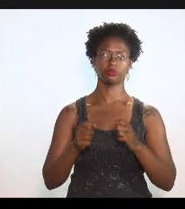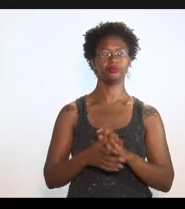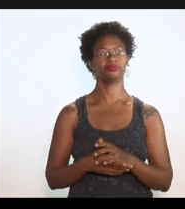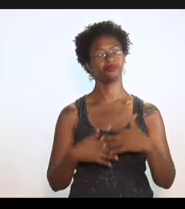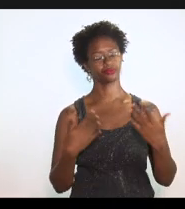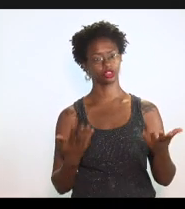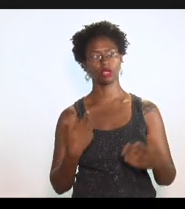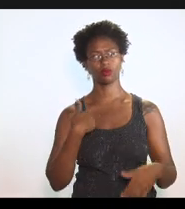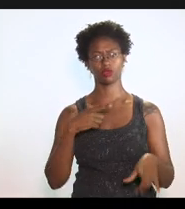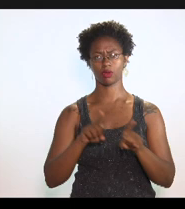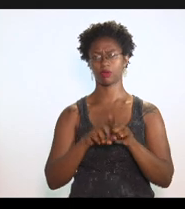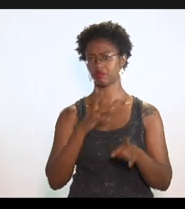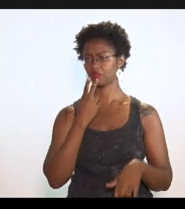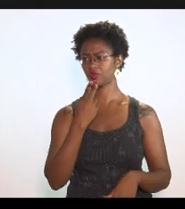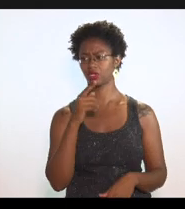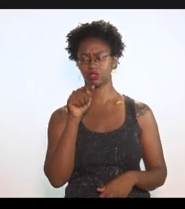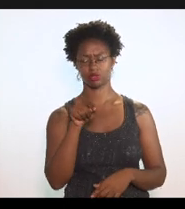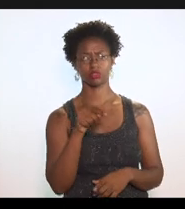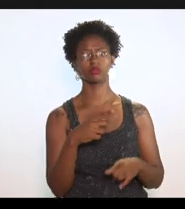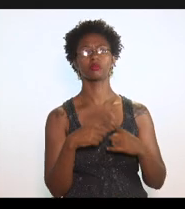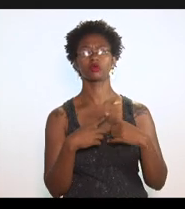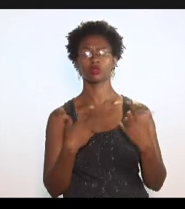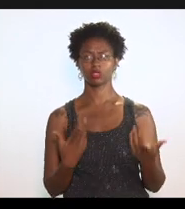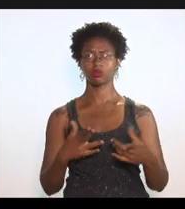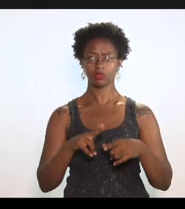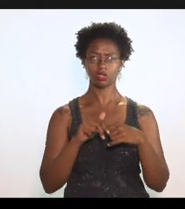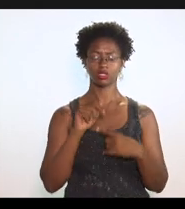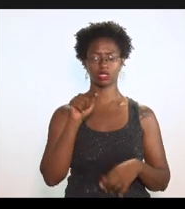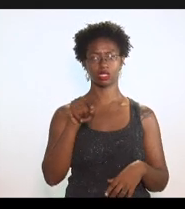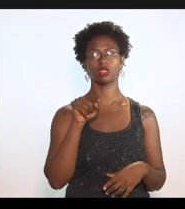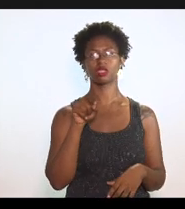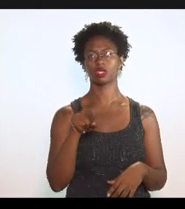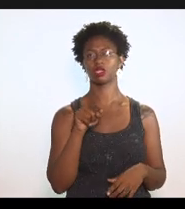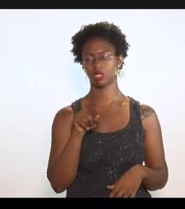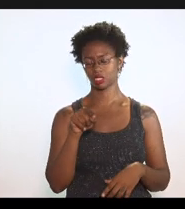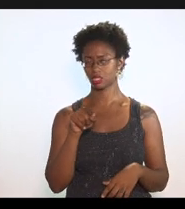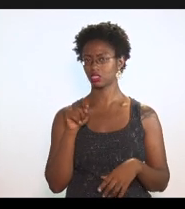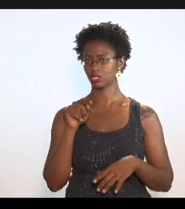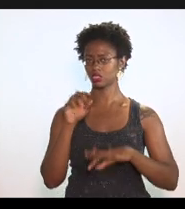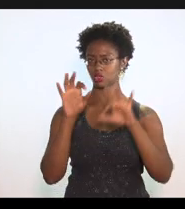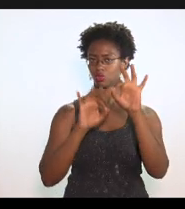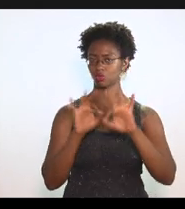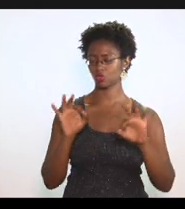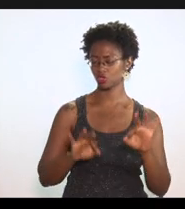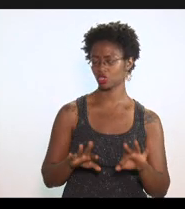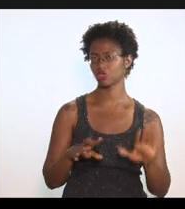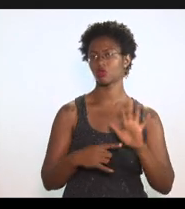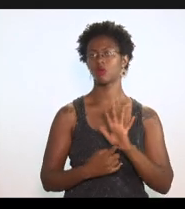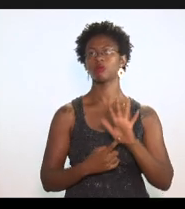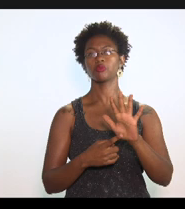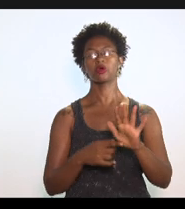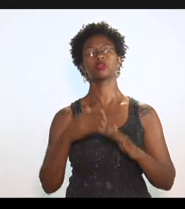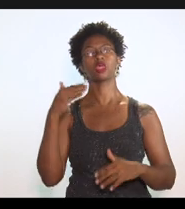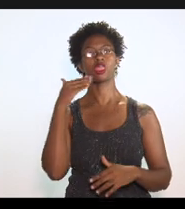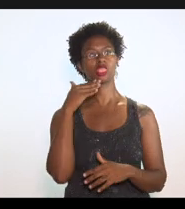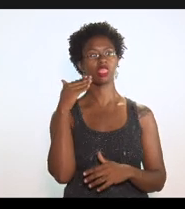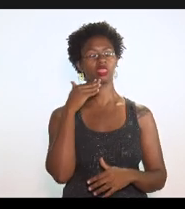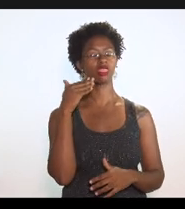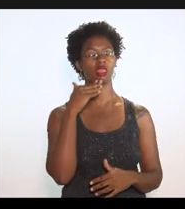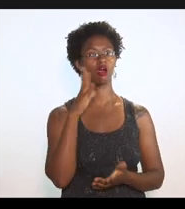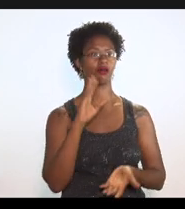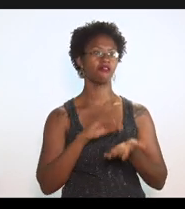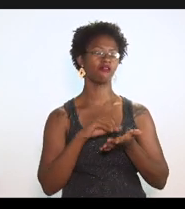dizendo isso porque este projeto está mostrando a precariedade das